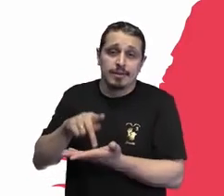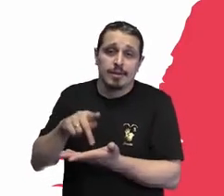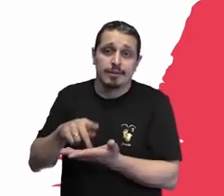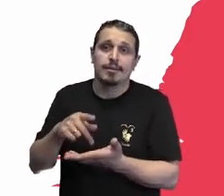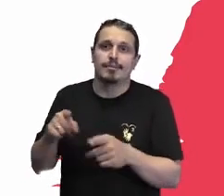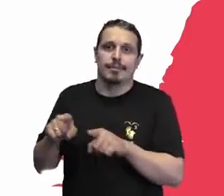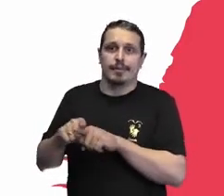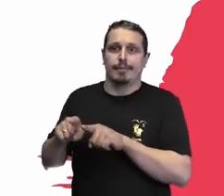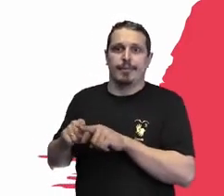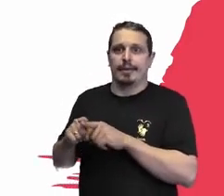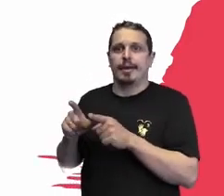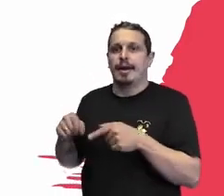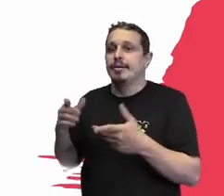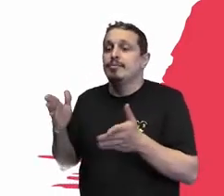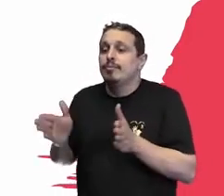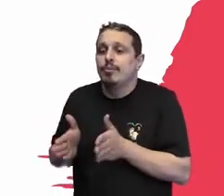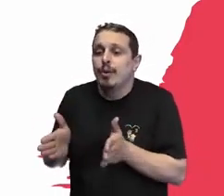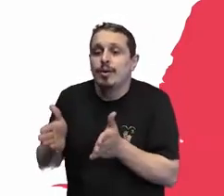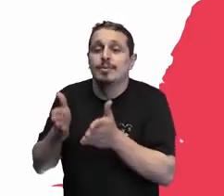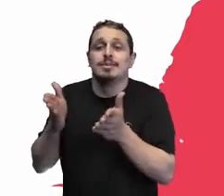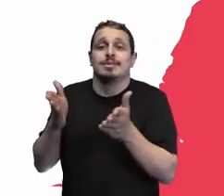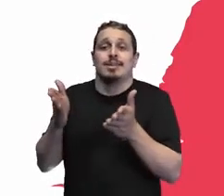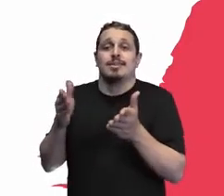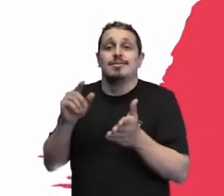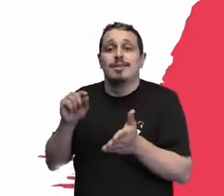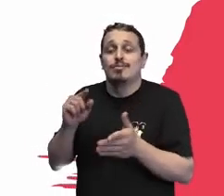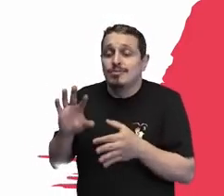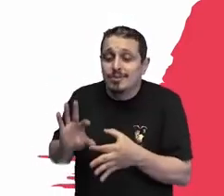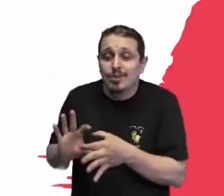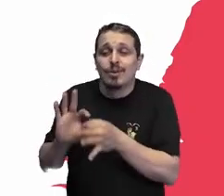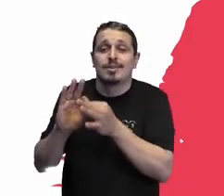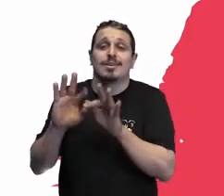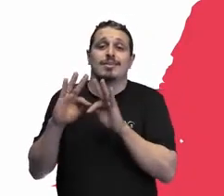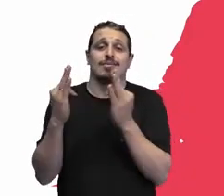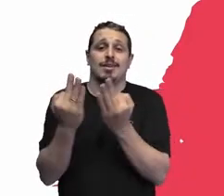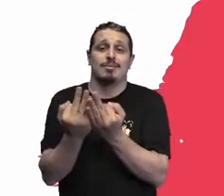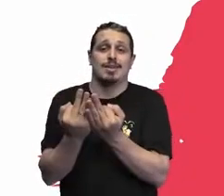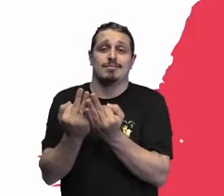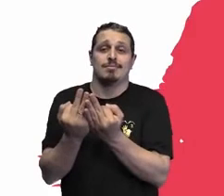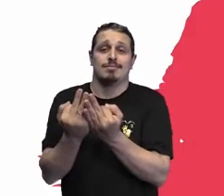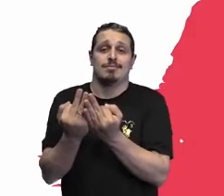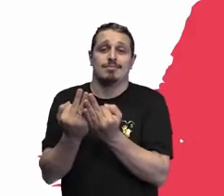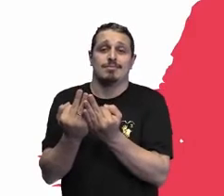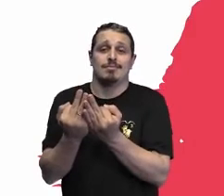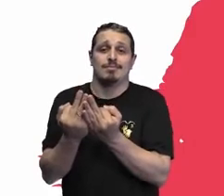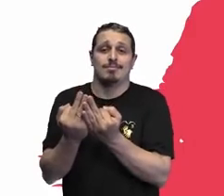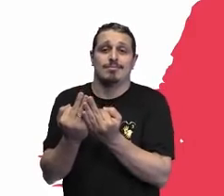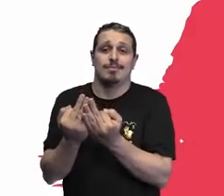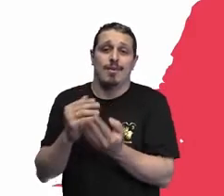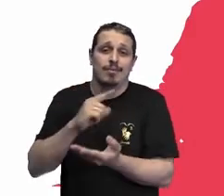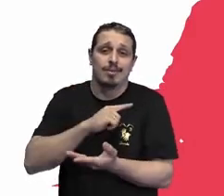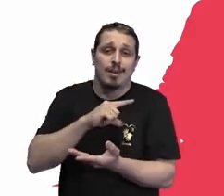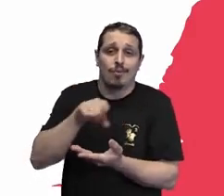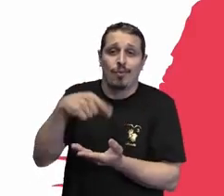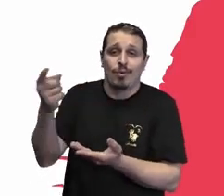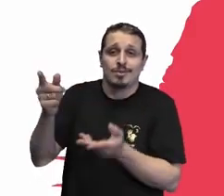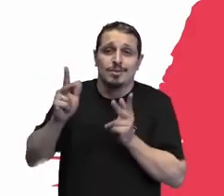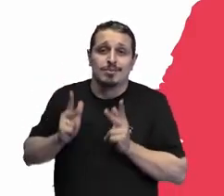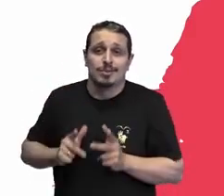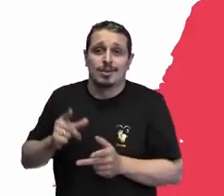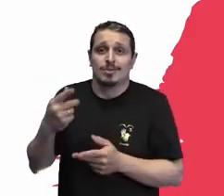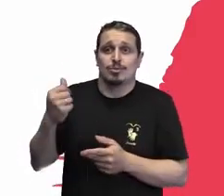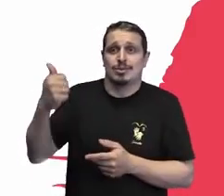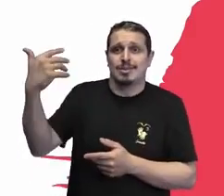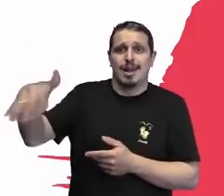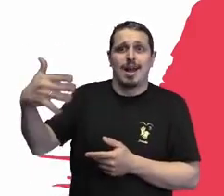eles ainda exigem que não haja um vínculo familiar. E do outro lado da pirâmide, você tem pessoas muito ricas que conseguem pagar, a gente fala vai